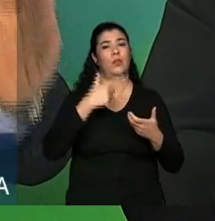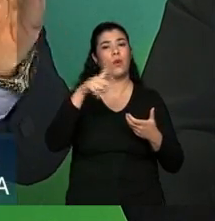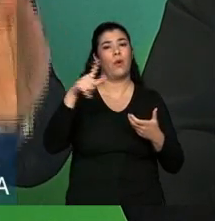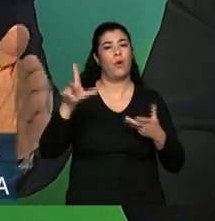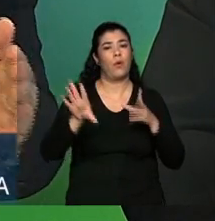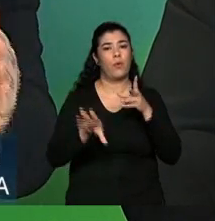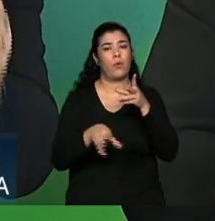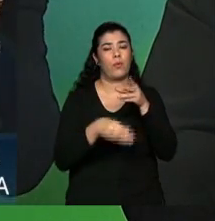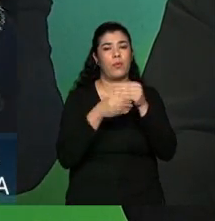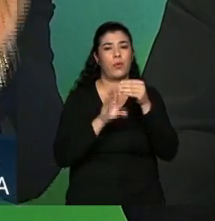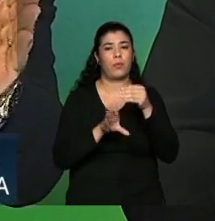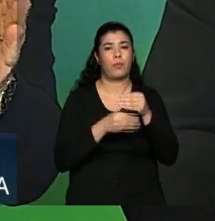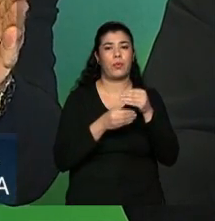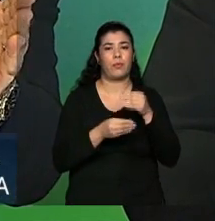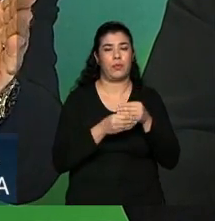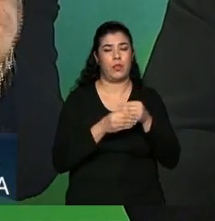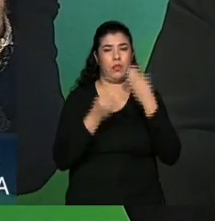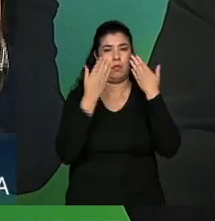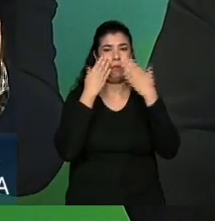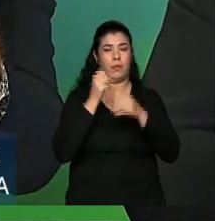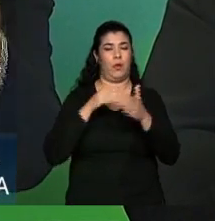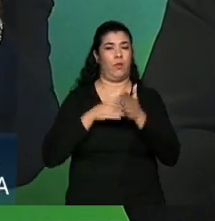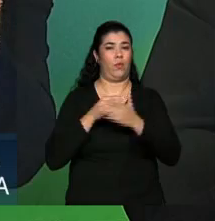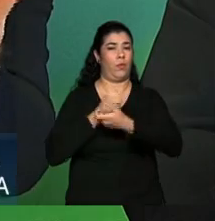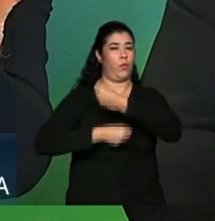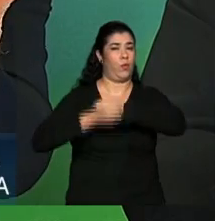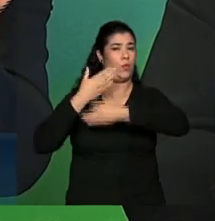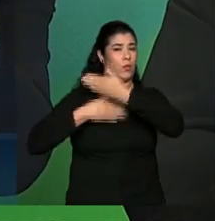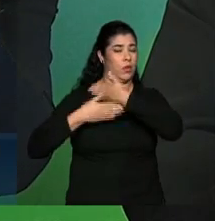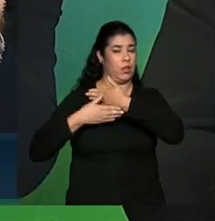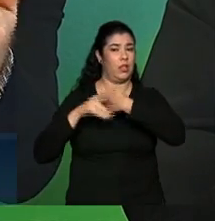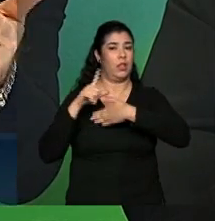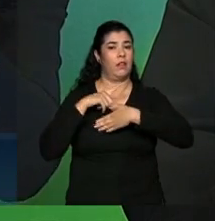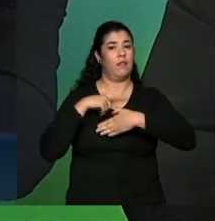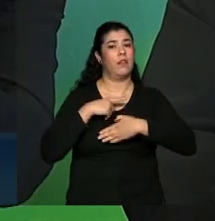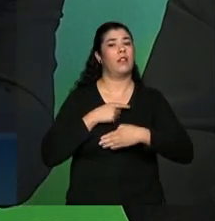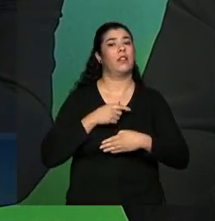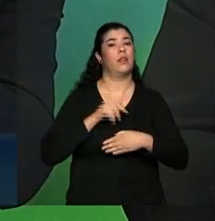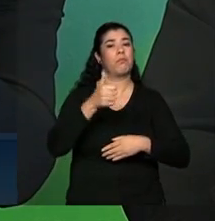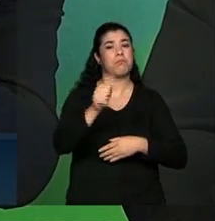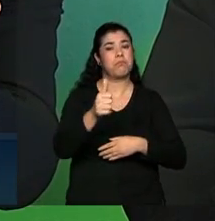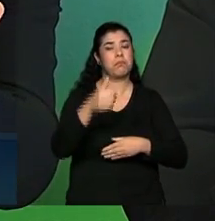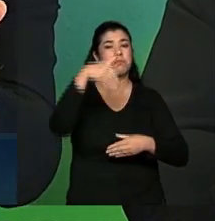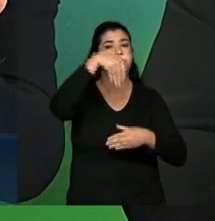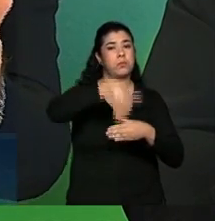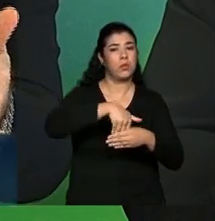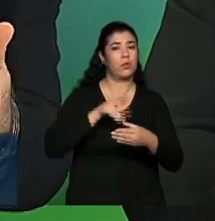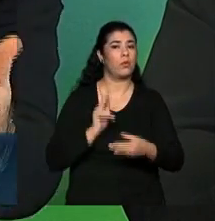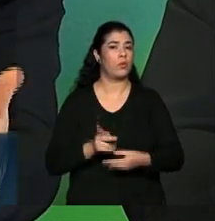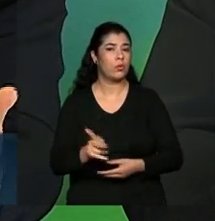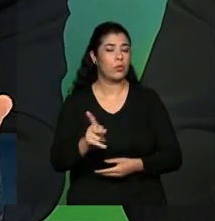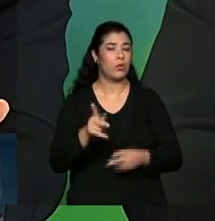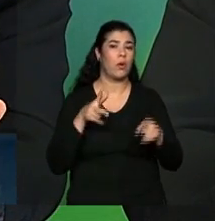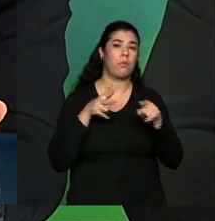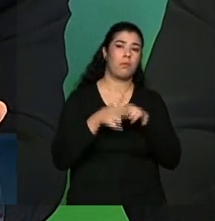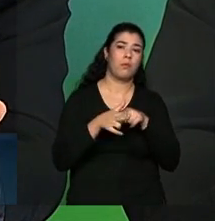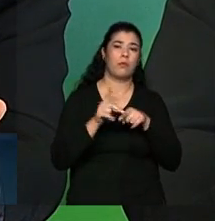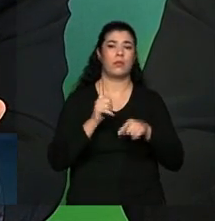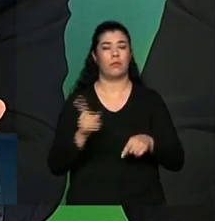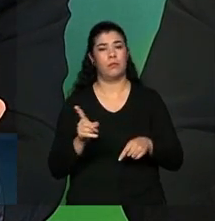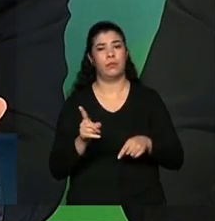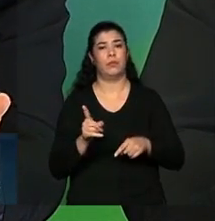medidas, esta, a antiga, será submetida a uma votação se mantém ou não o veto. Ouvindo os